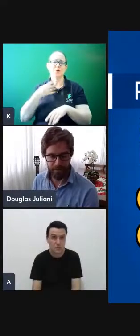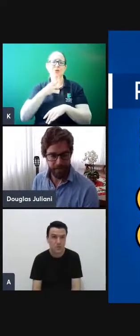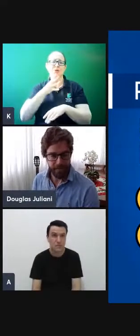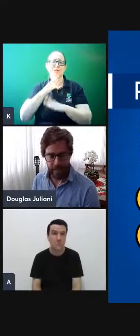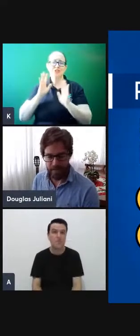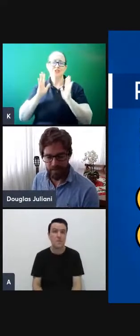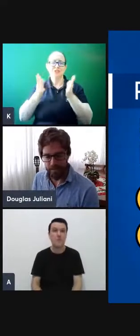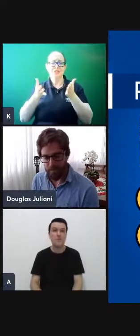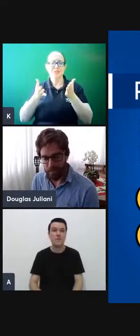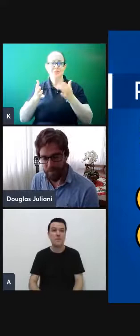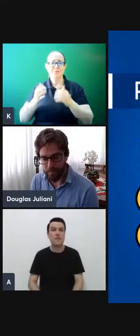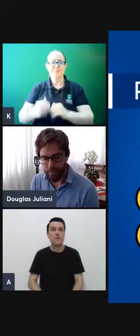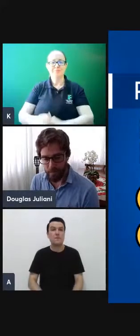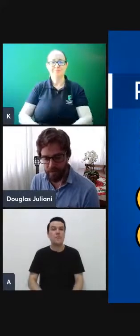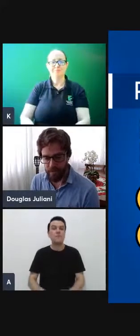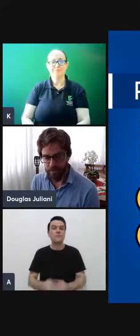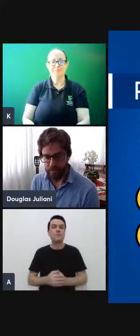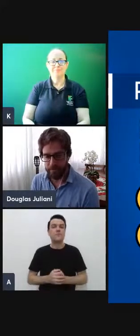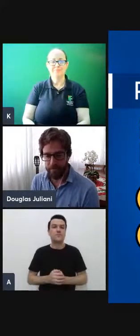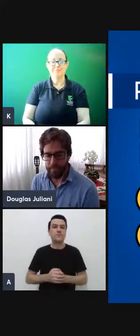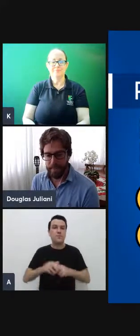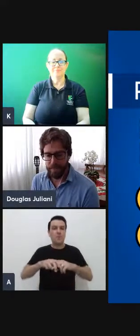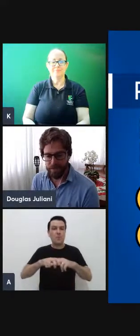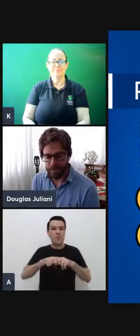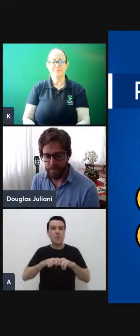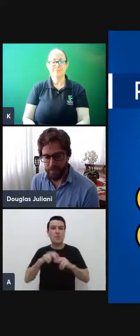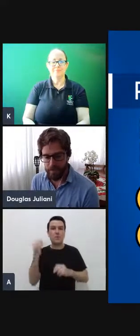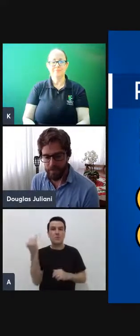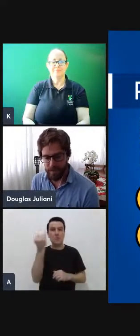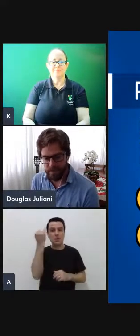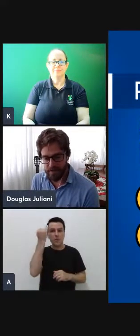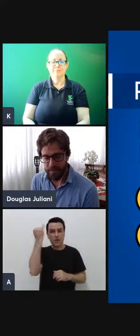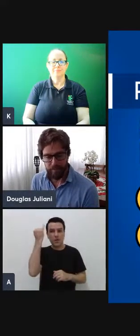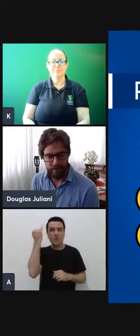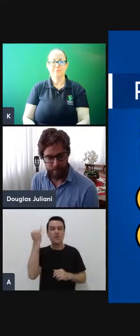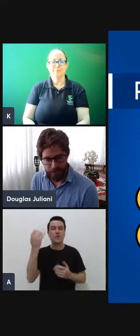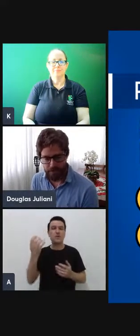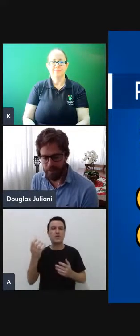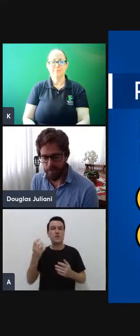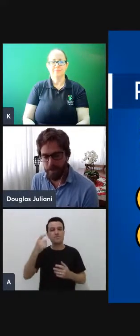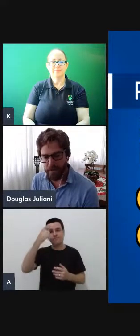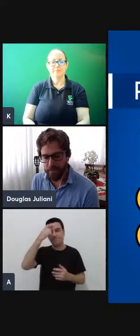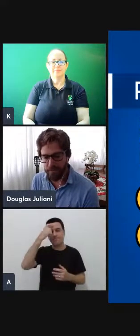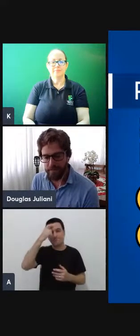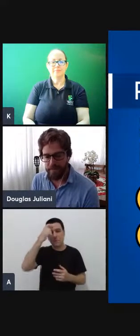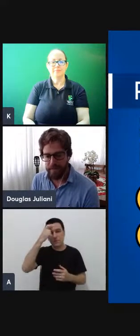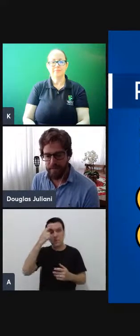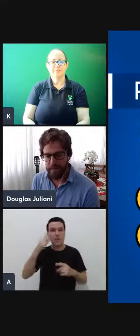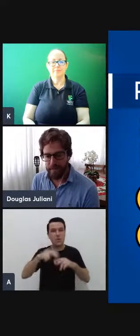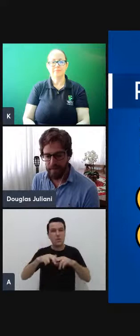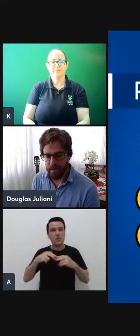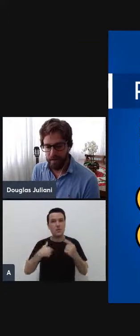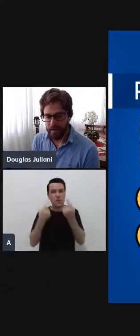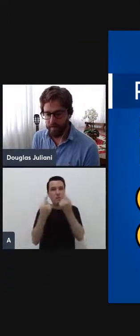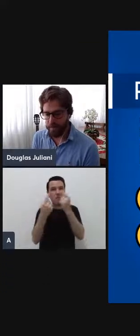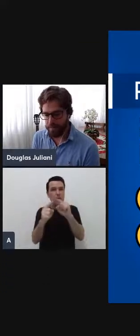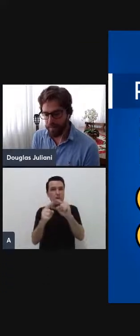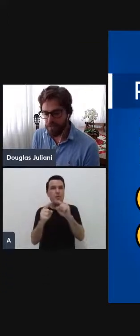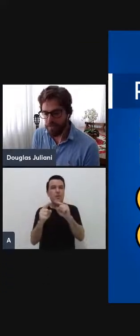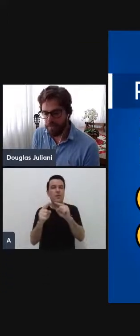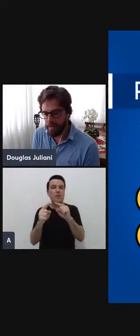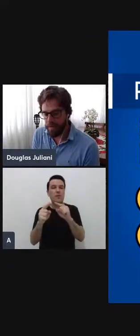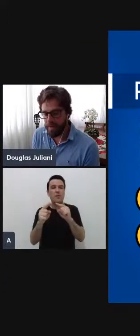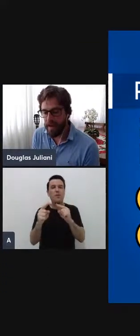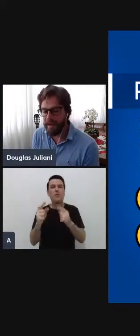situação. E aí, por isso é muito importante a gente trazer para a consciência e faça essa provocação, né, até